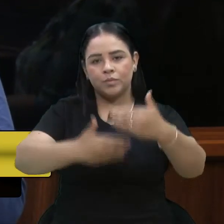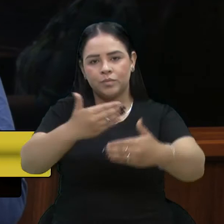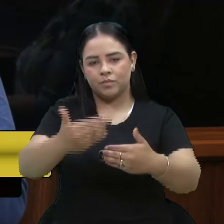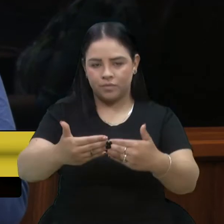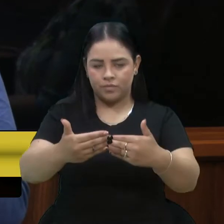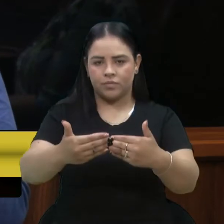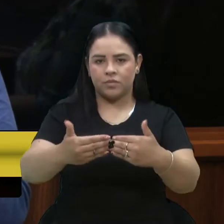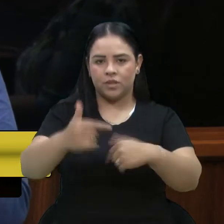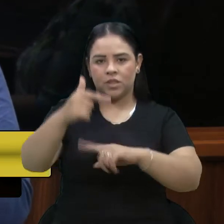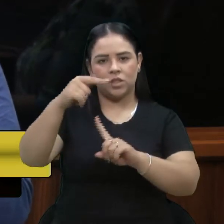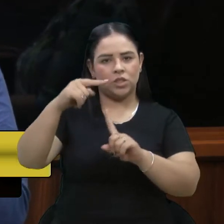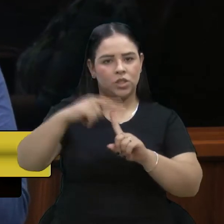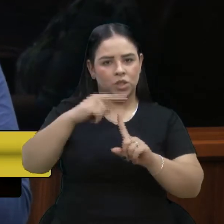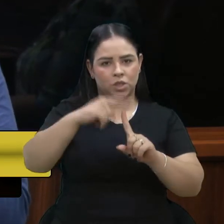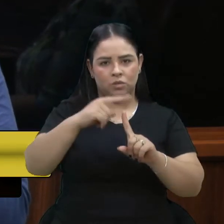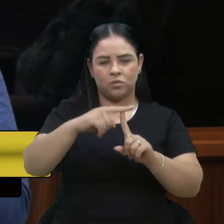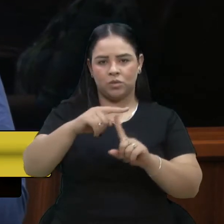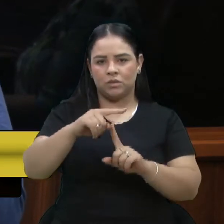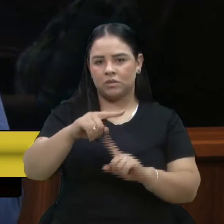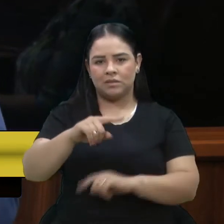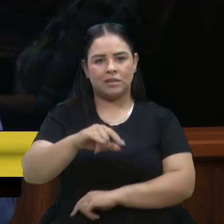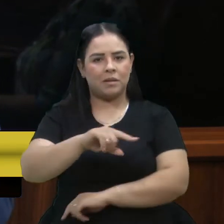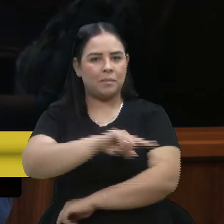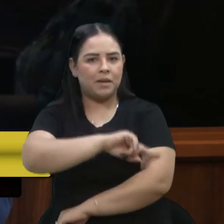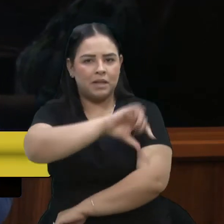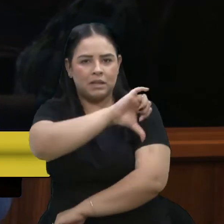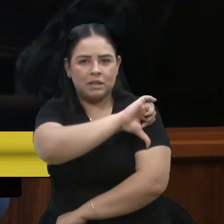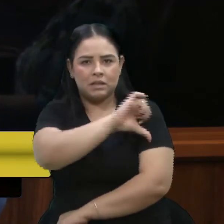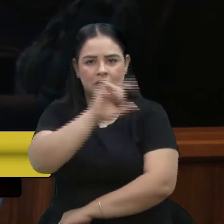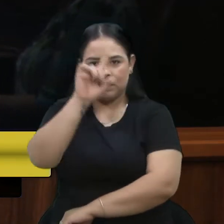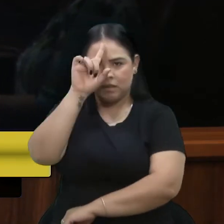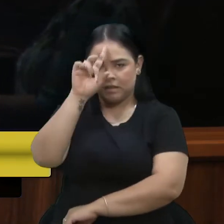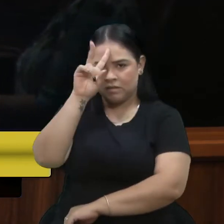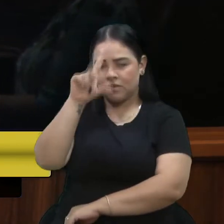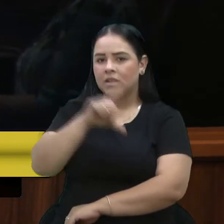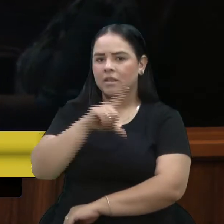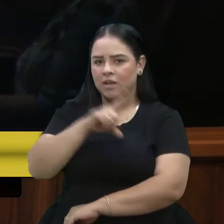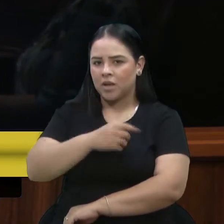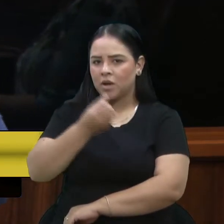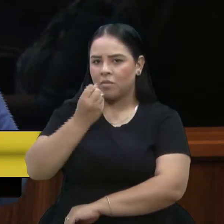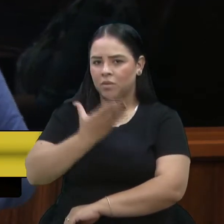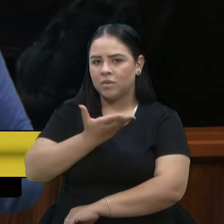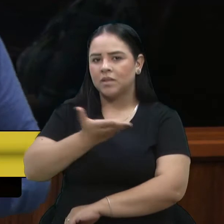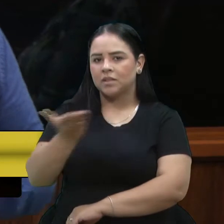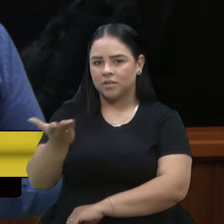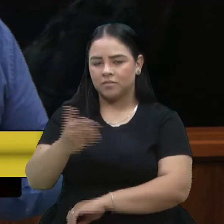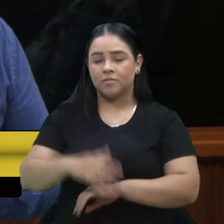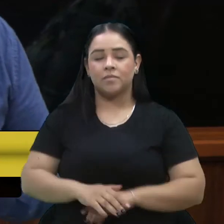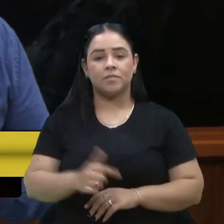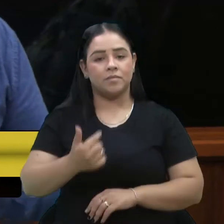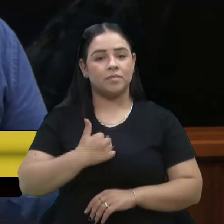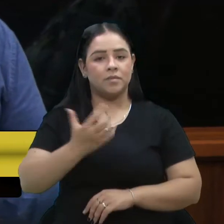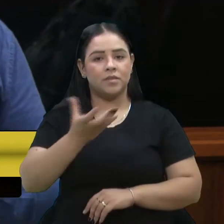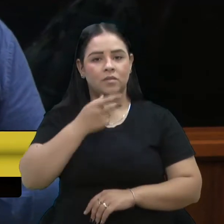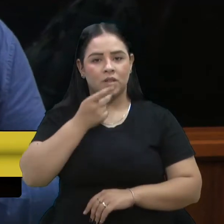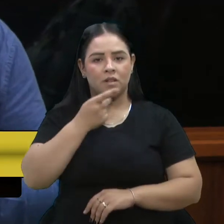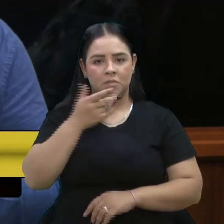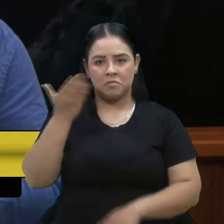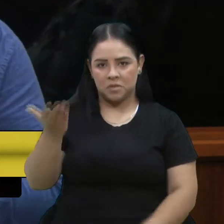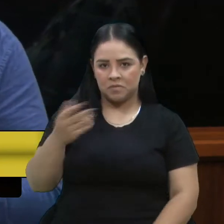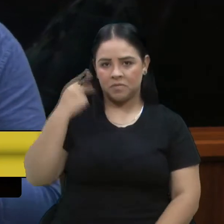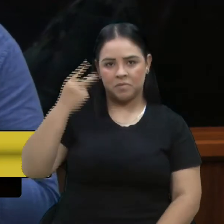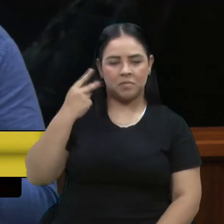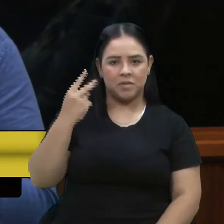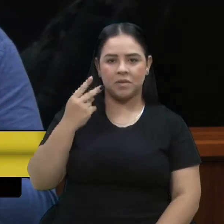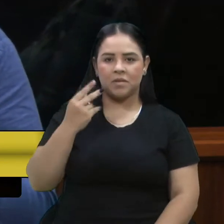níveis e modalidades, serão beneficiadas por essa política pública municipal. Então, eu quero dizer, vereadora Marisol, eu